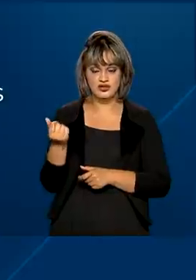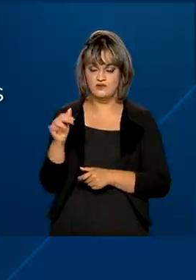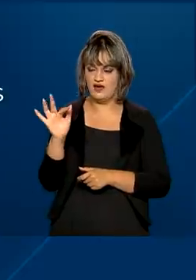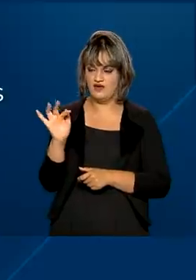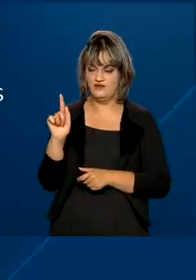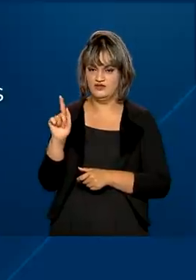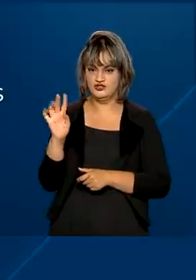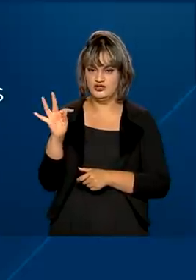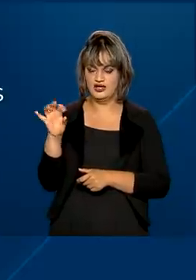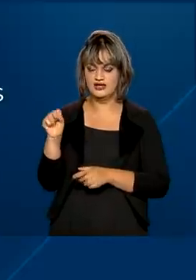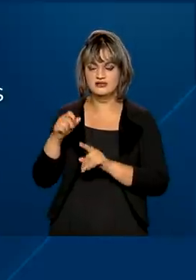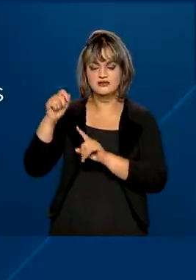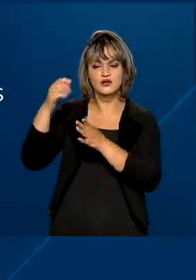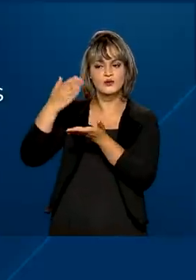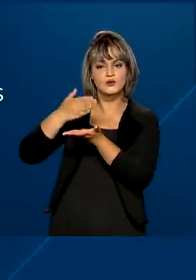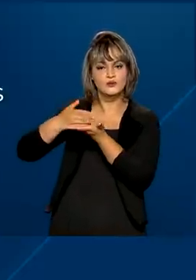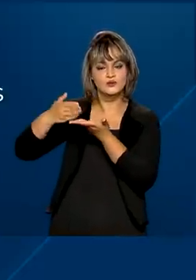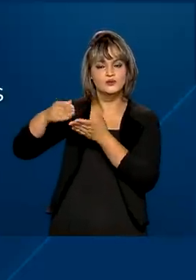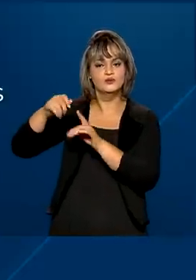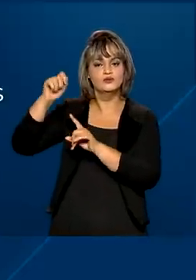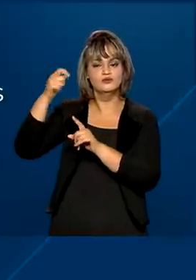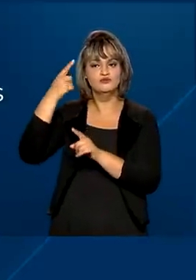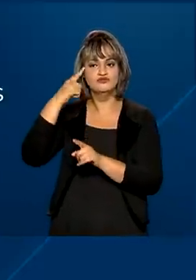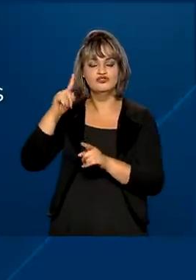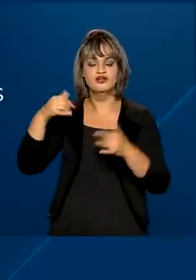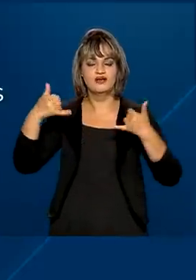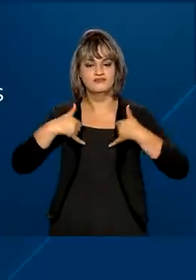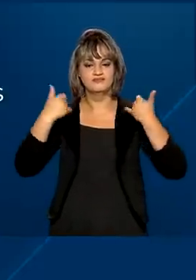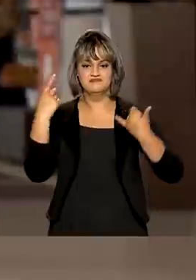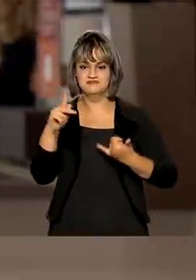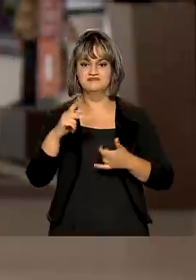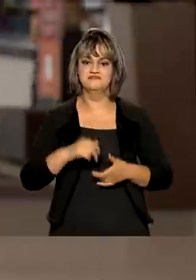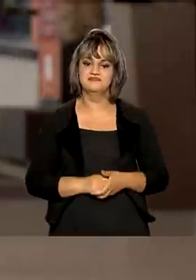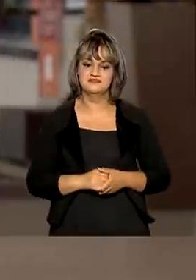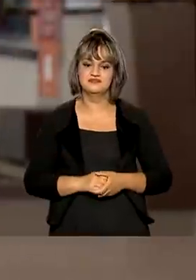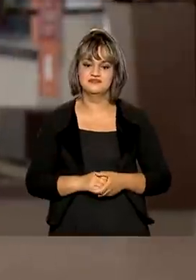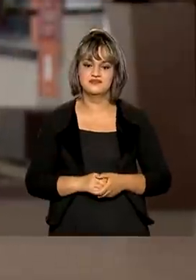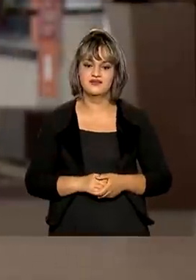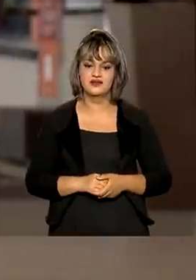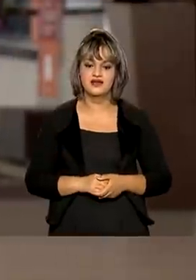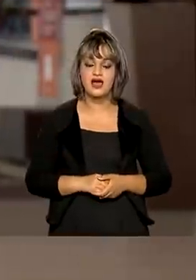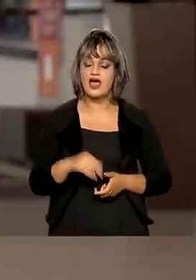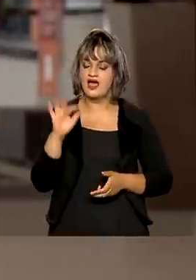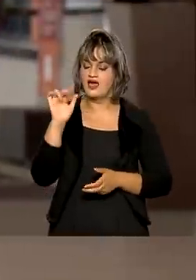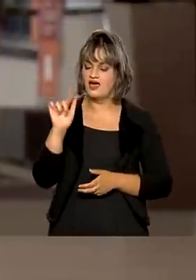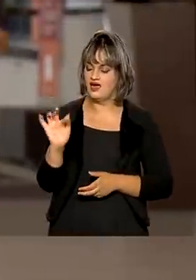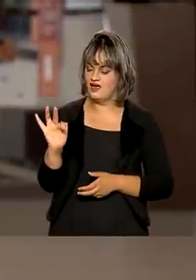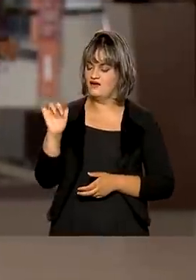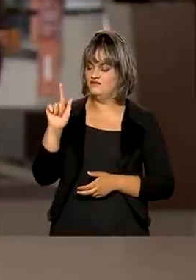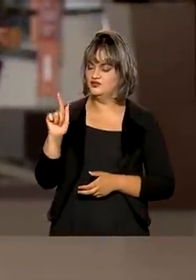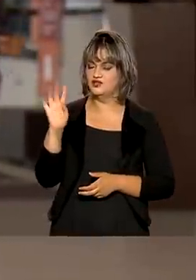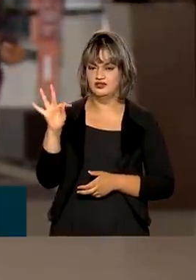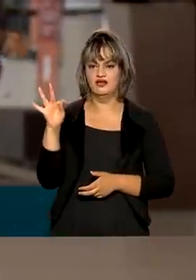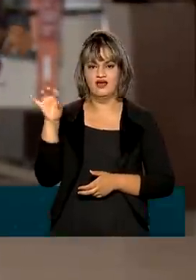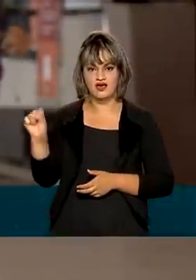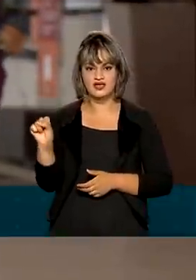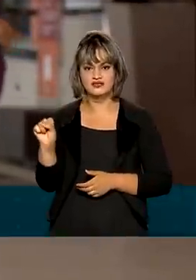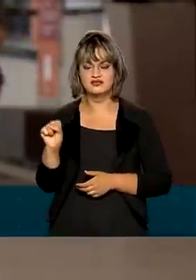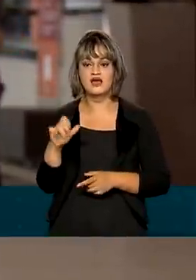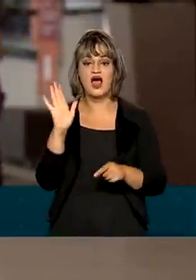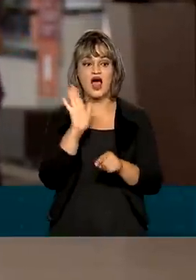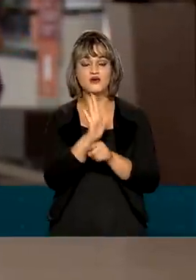do FGTS todo ano no mês de aniversário do trabalhador. O Fundo de Garantia do Tempo de Serviço também foi um